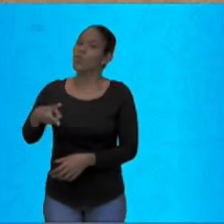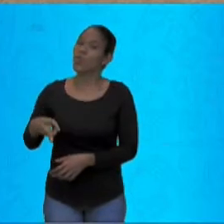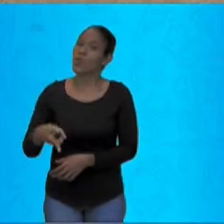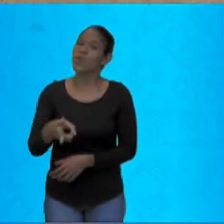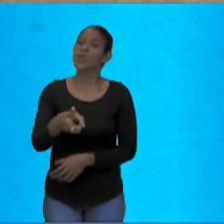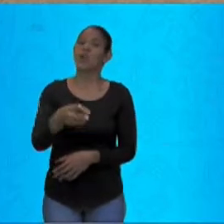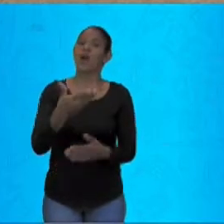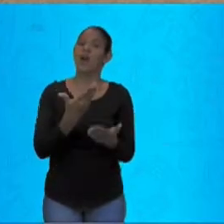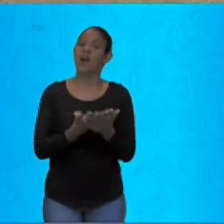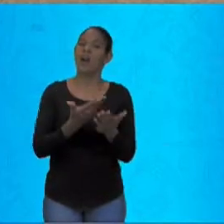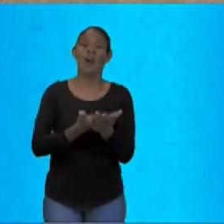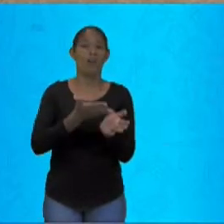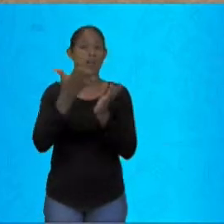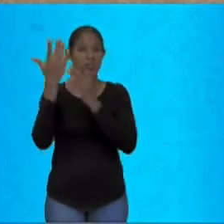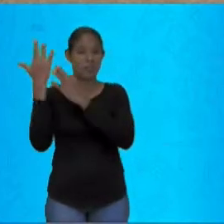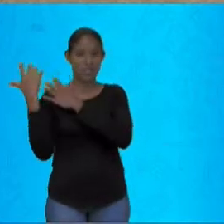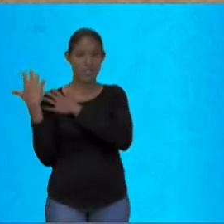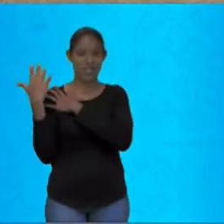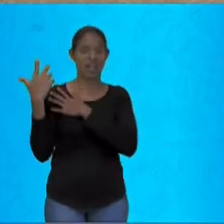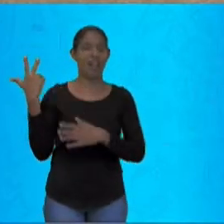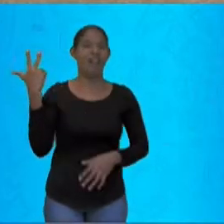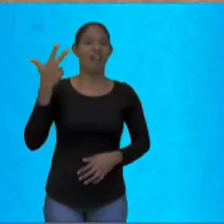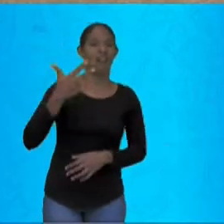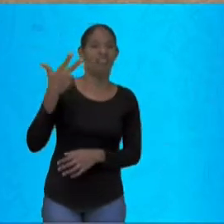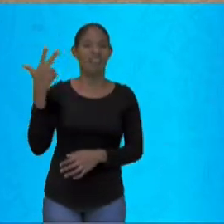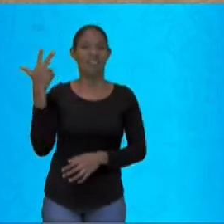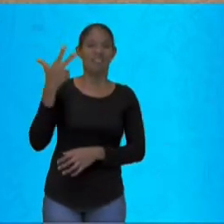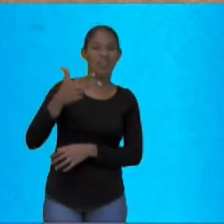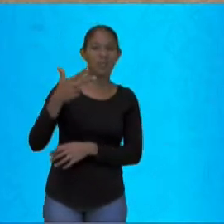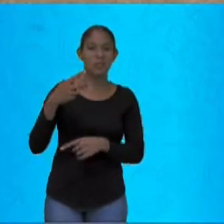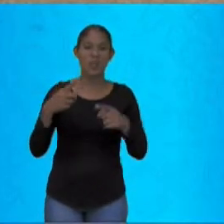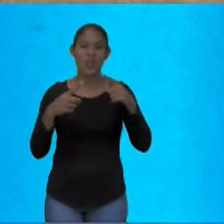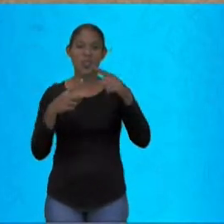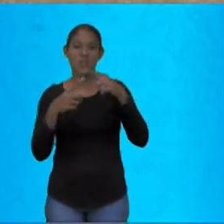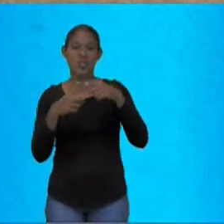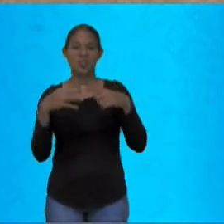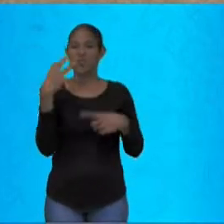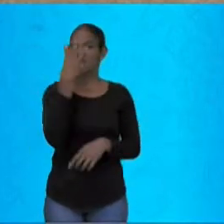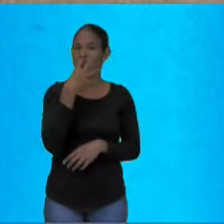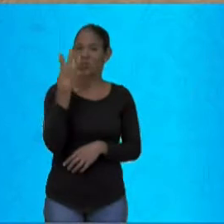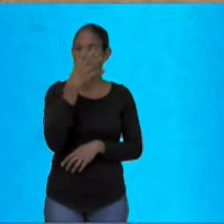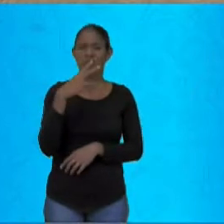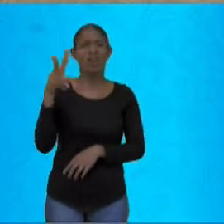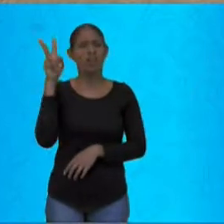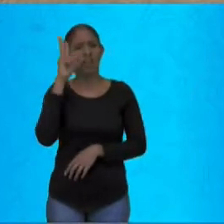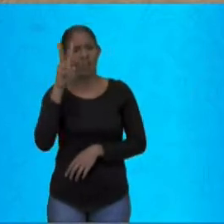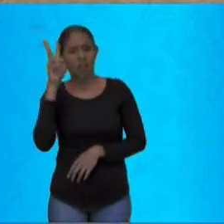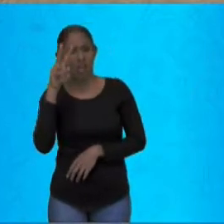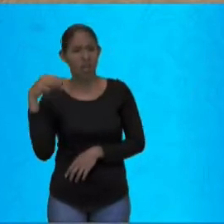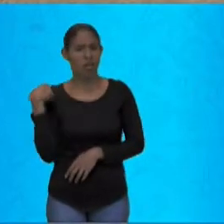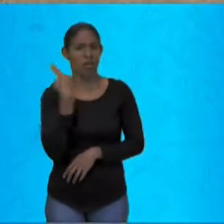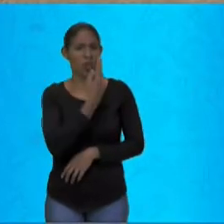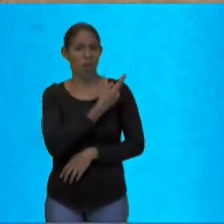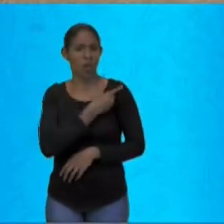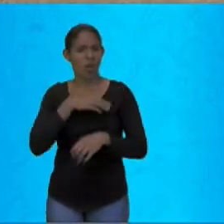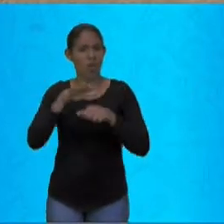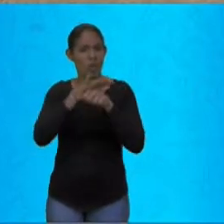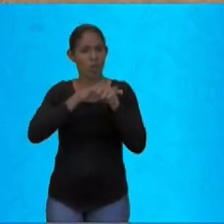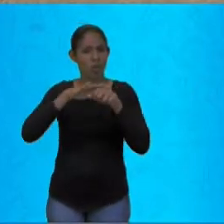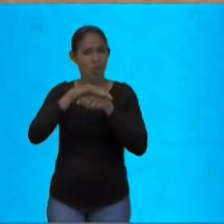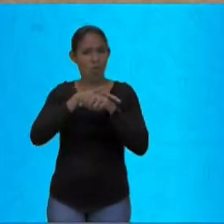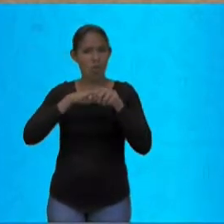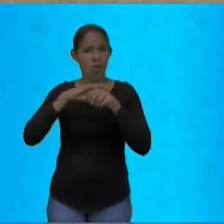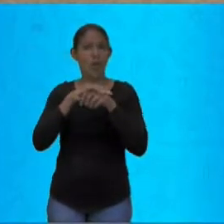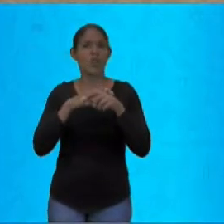falando sobre o rap, um estilo musical. Lembram que nós falamos sobre estilos,